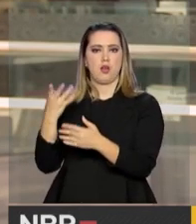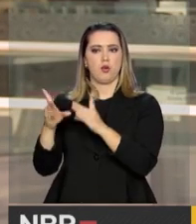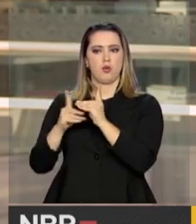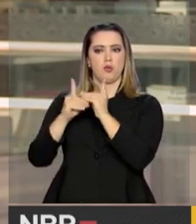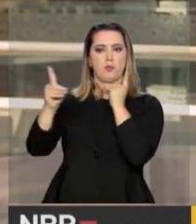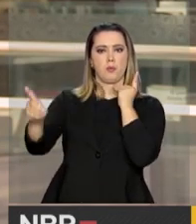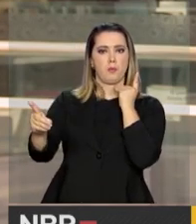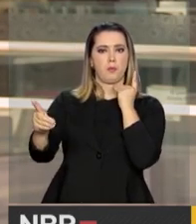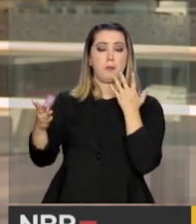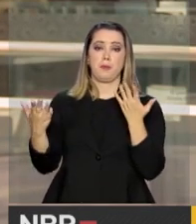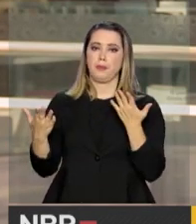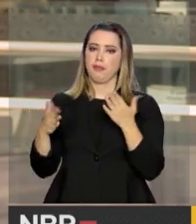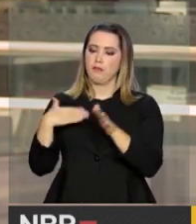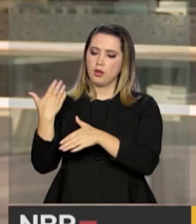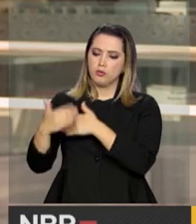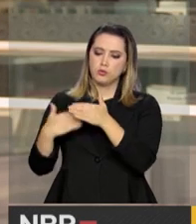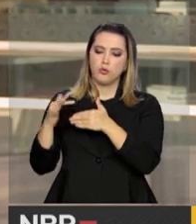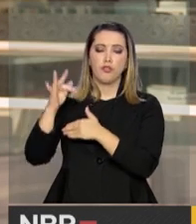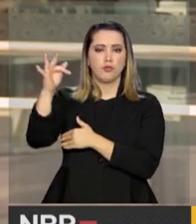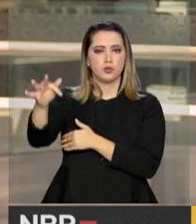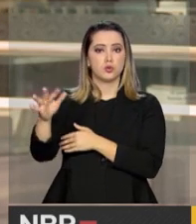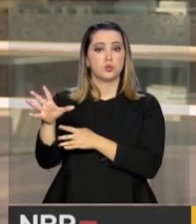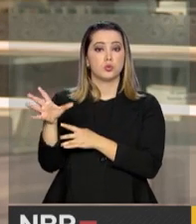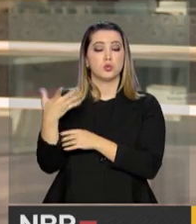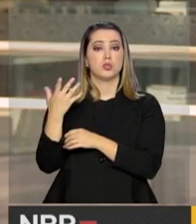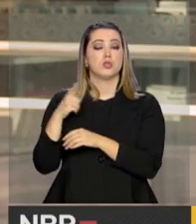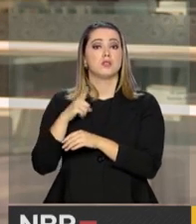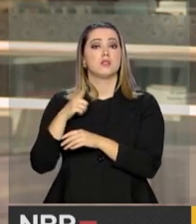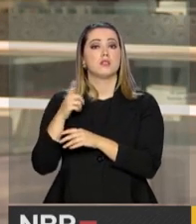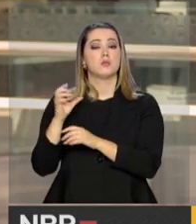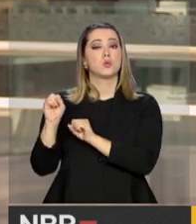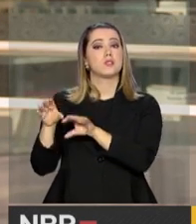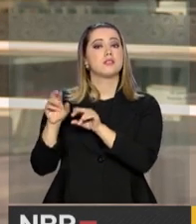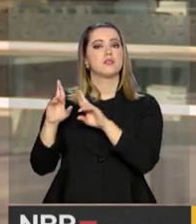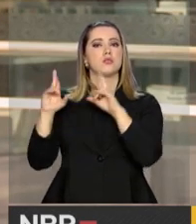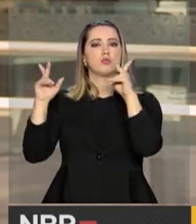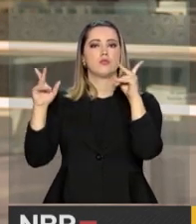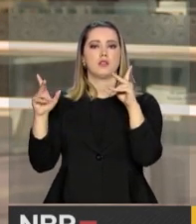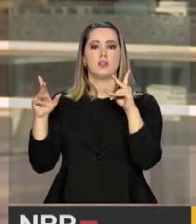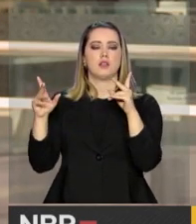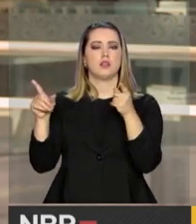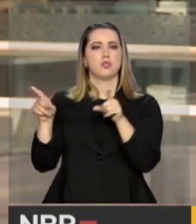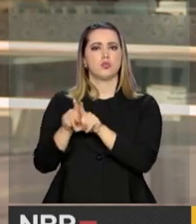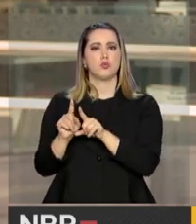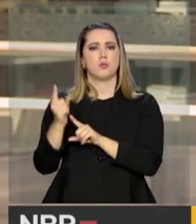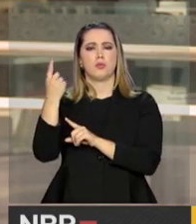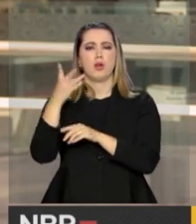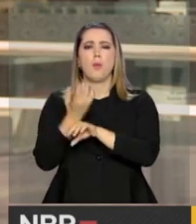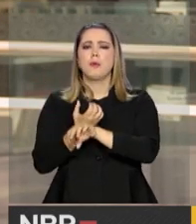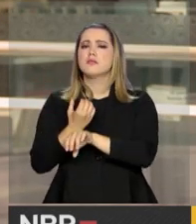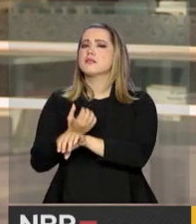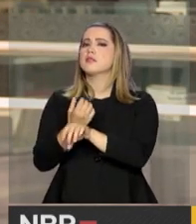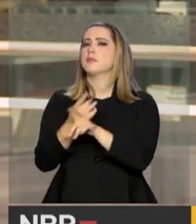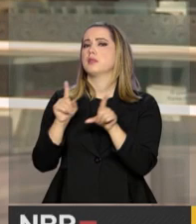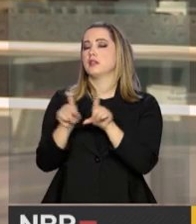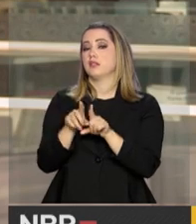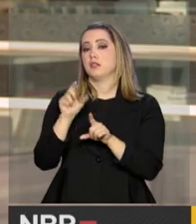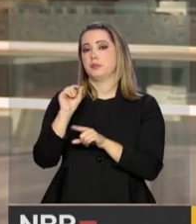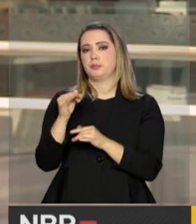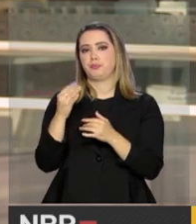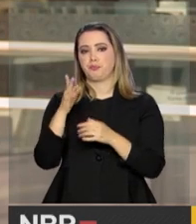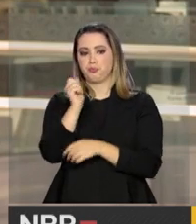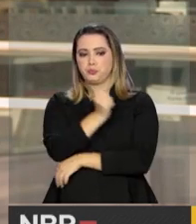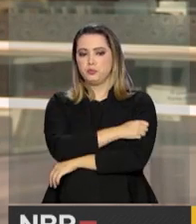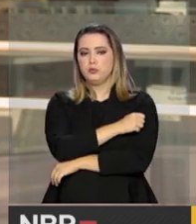distância. A tendência é que nós tenhamos uma metodologia. A metodologia é prevista para uma disciplina, na qual o aluno